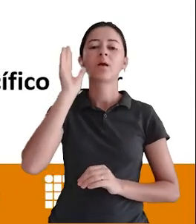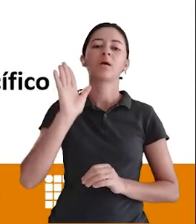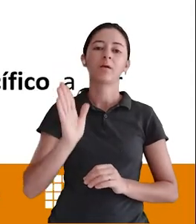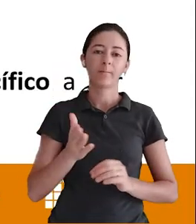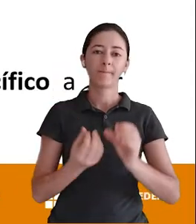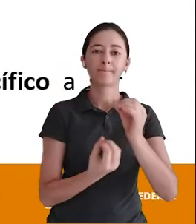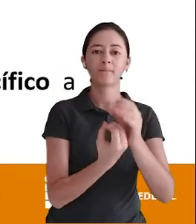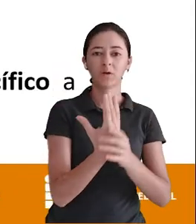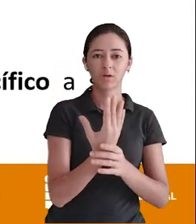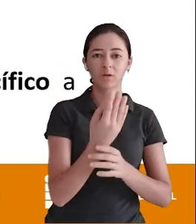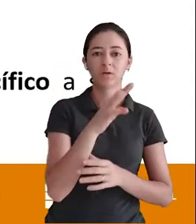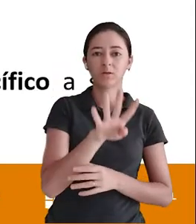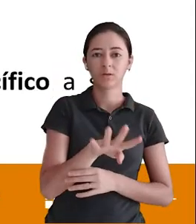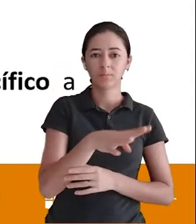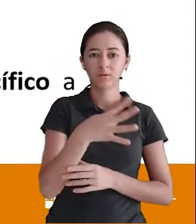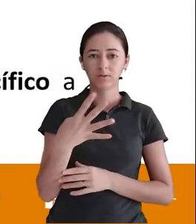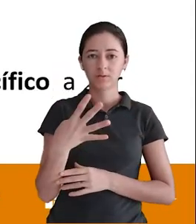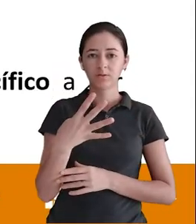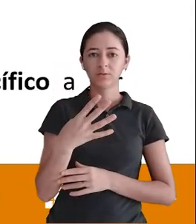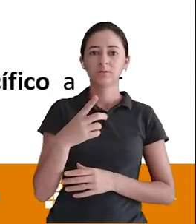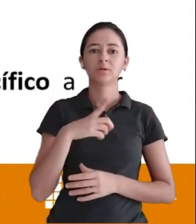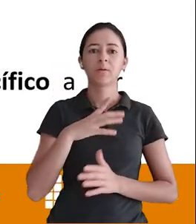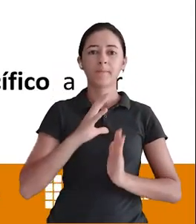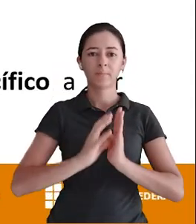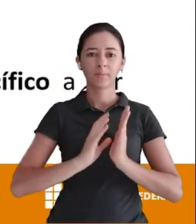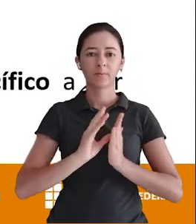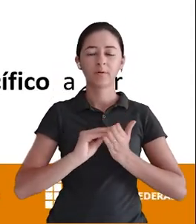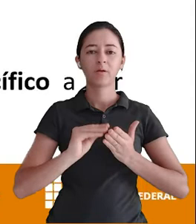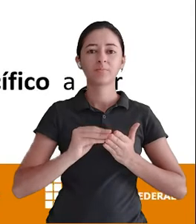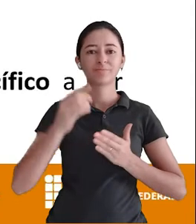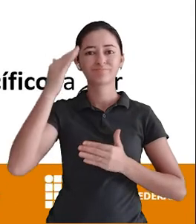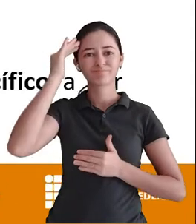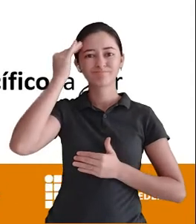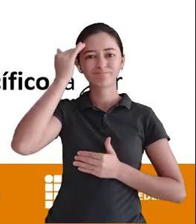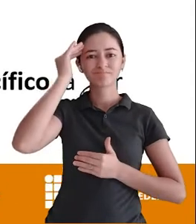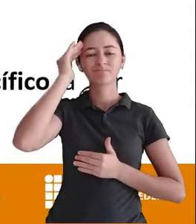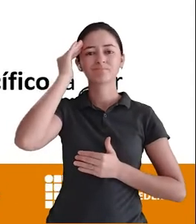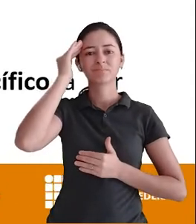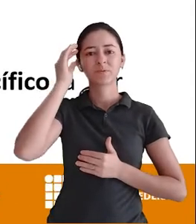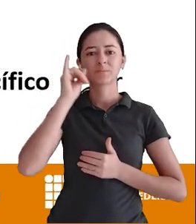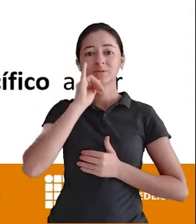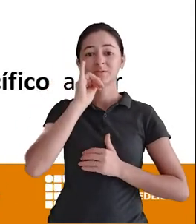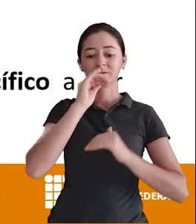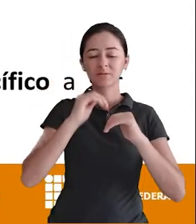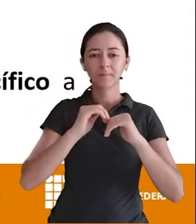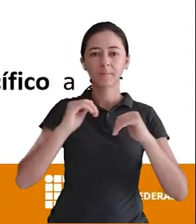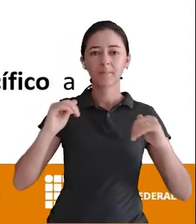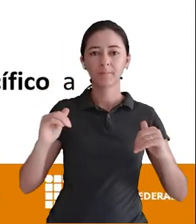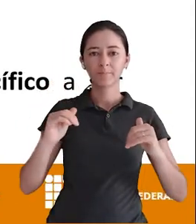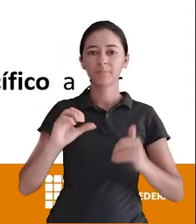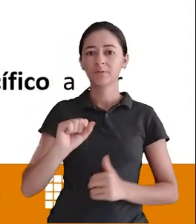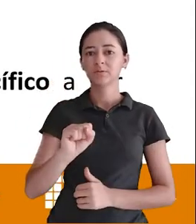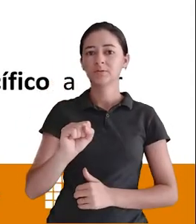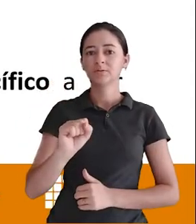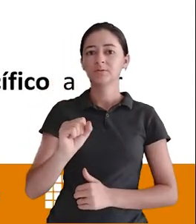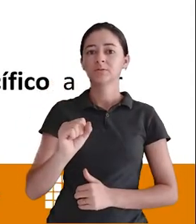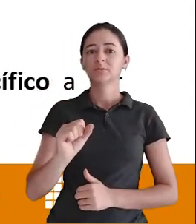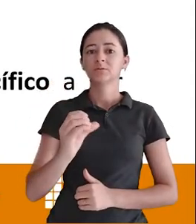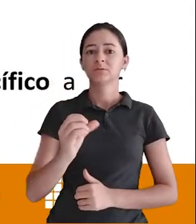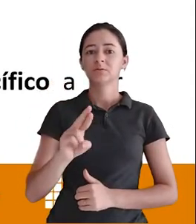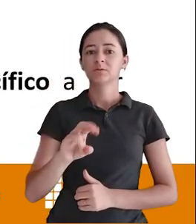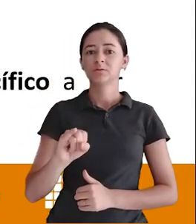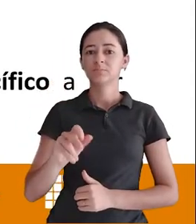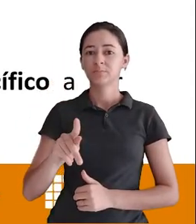SGBD Na base de dados Então, separem isso na mente de vocês Se vocês não separaram até o momento Script é uma